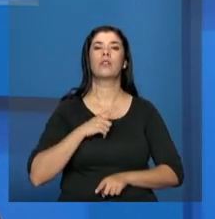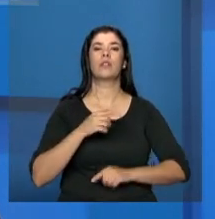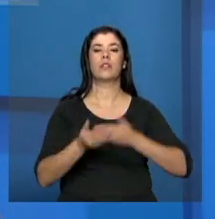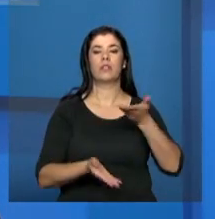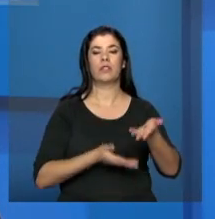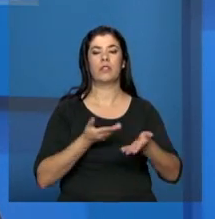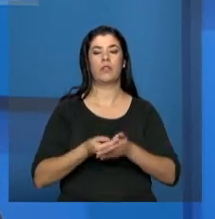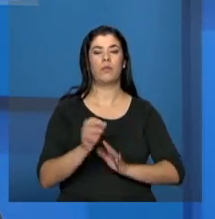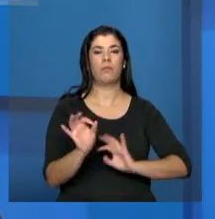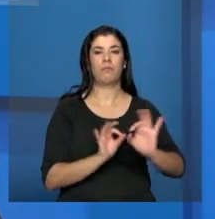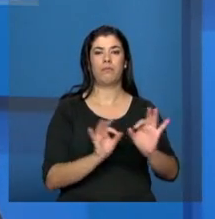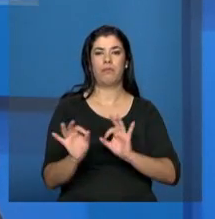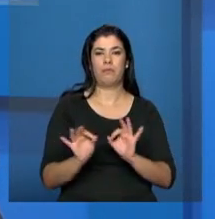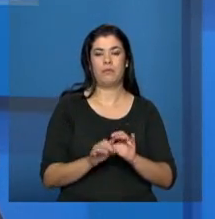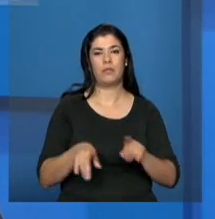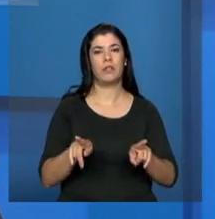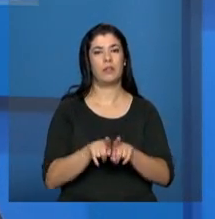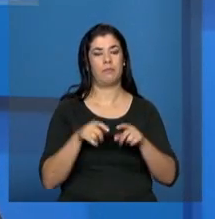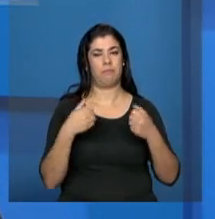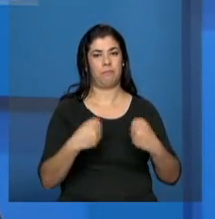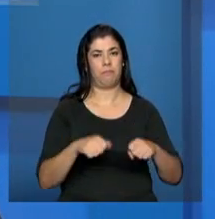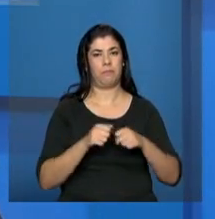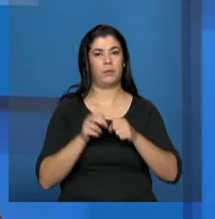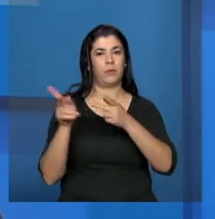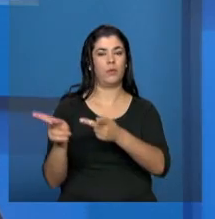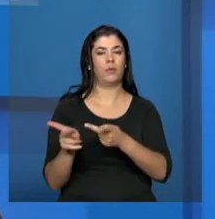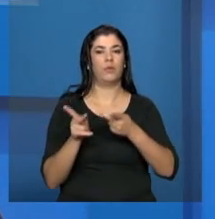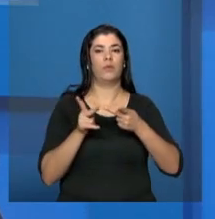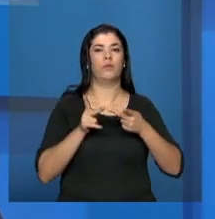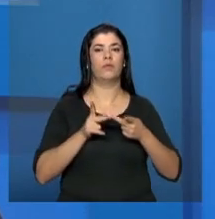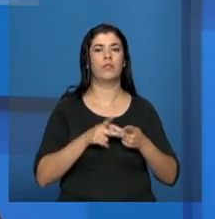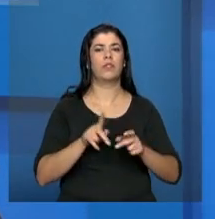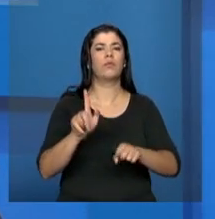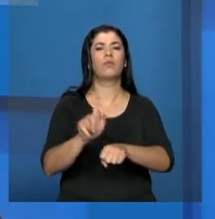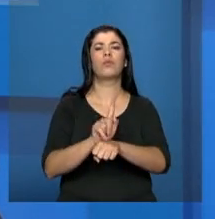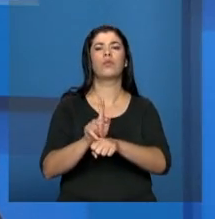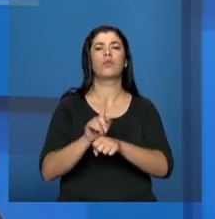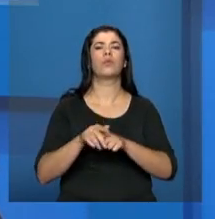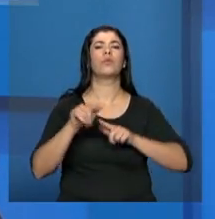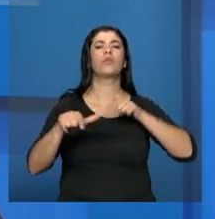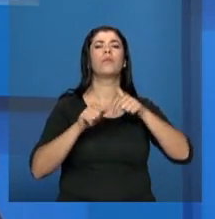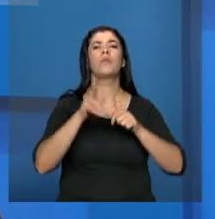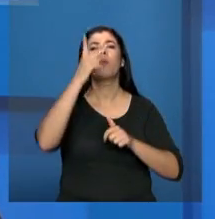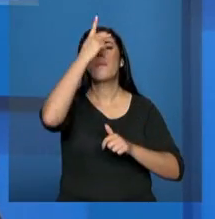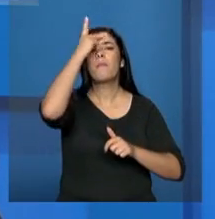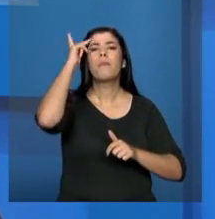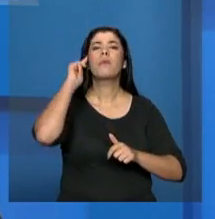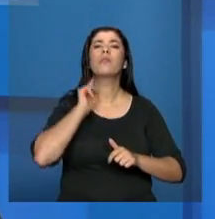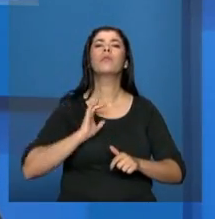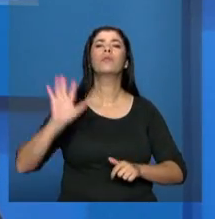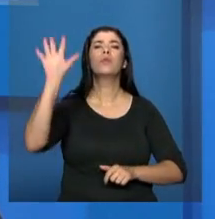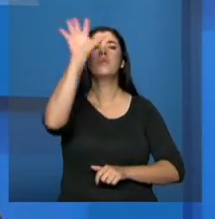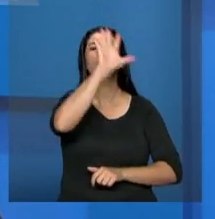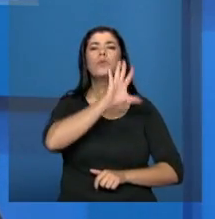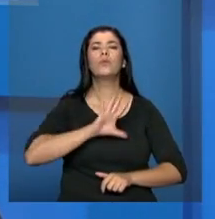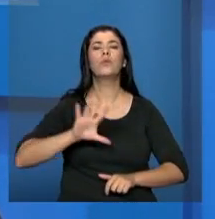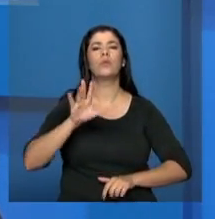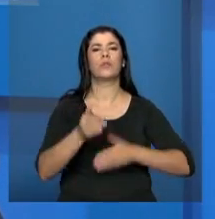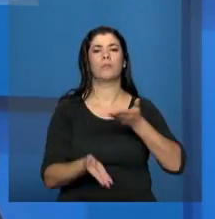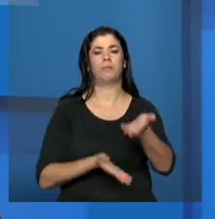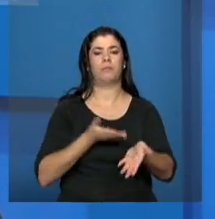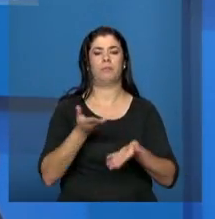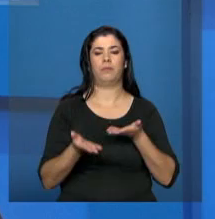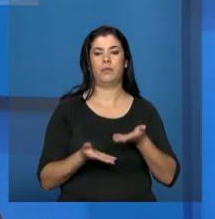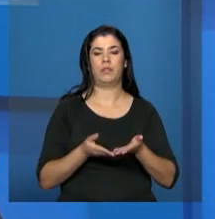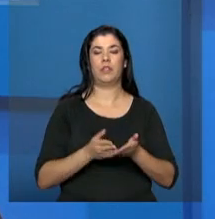benefícios, deve convidar os gestores, os trabalhadores, as entidades que prestam o atendimento local. Já